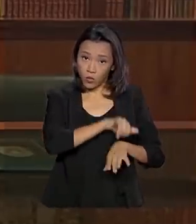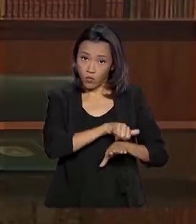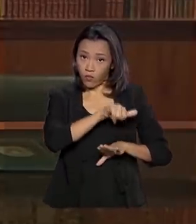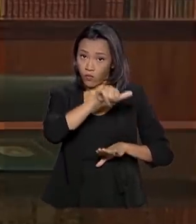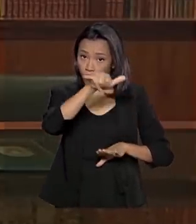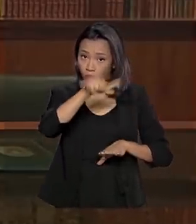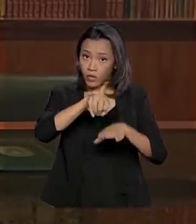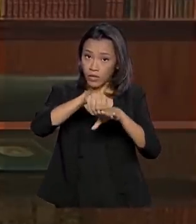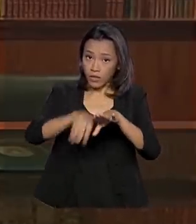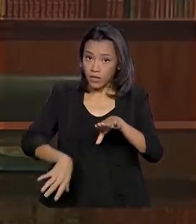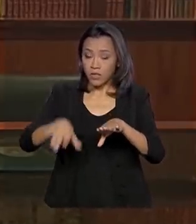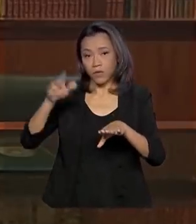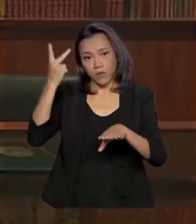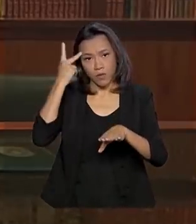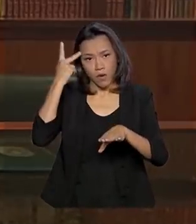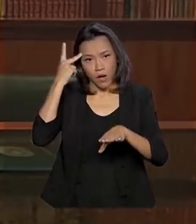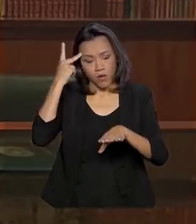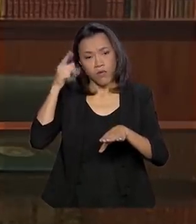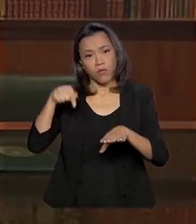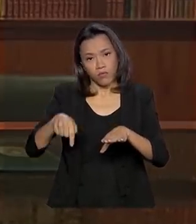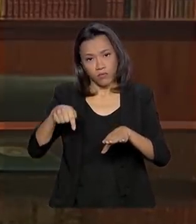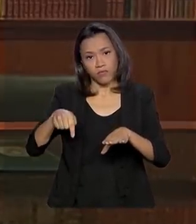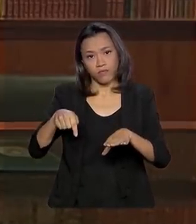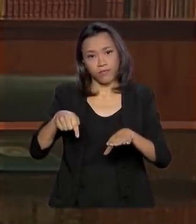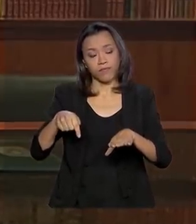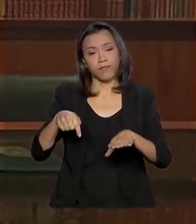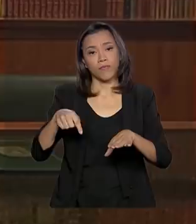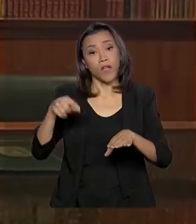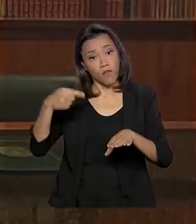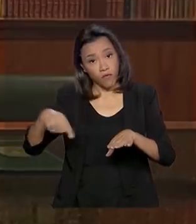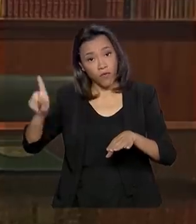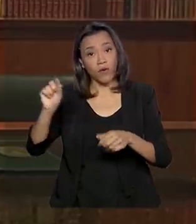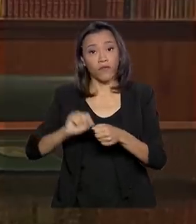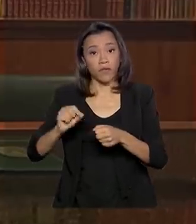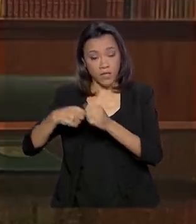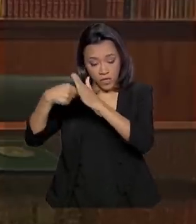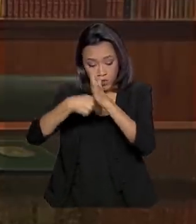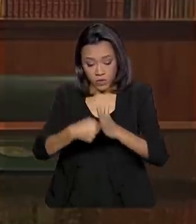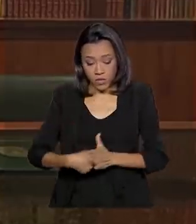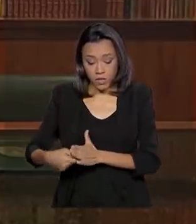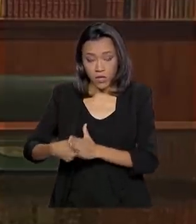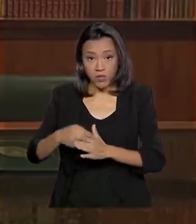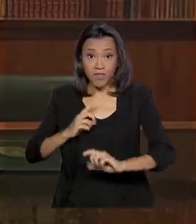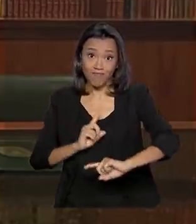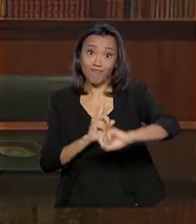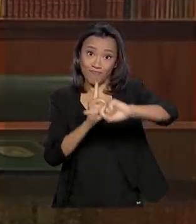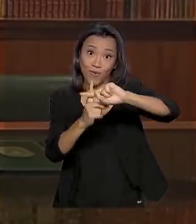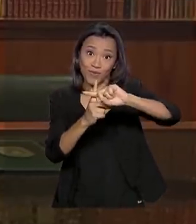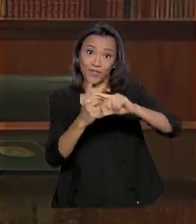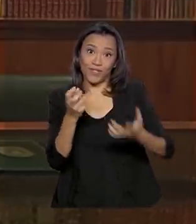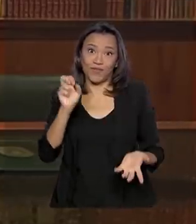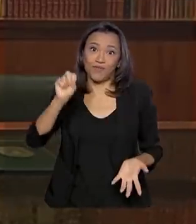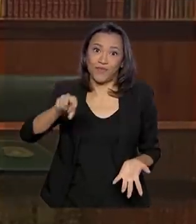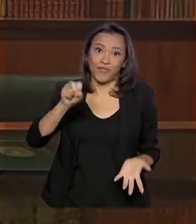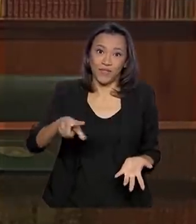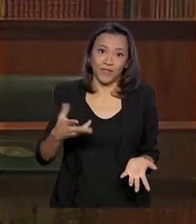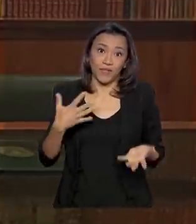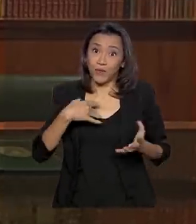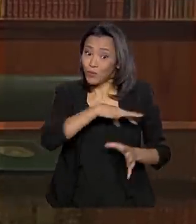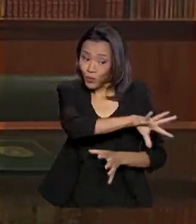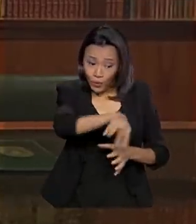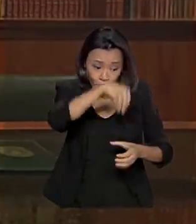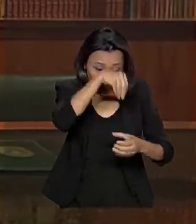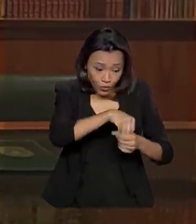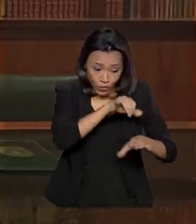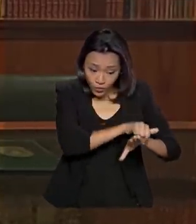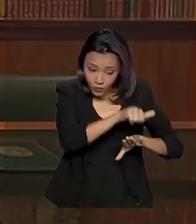em São Paulo, foi fazer os exames habituais e deu positivo o coronavírus. Então, todo mundo que estava no